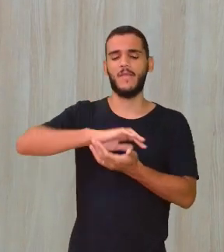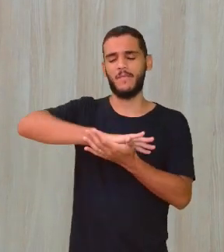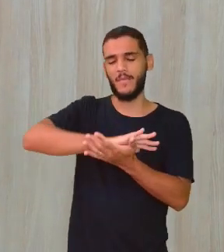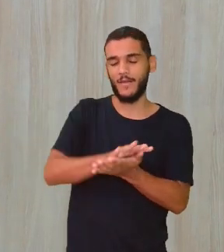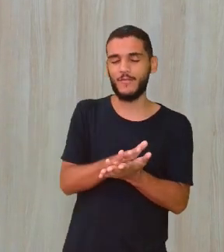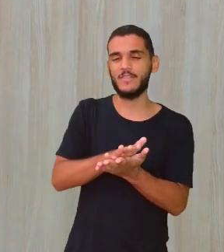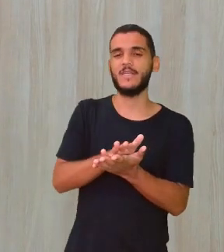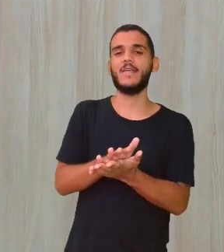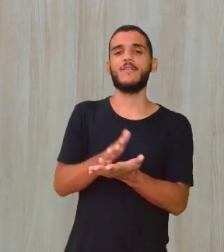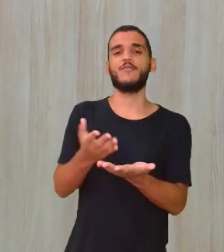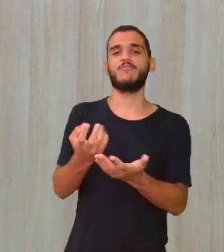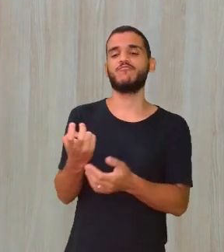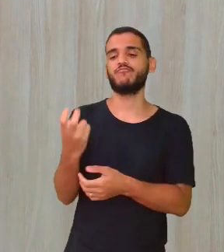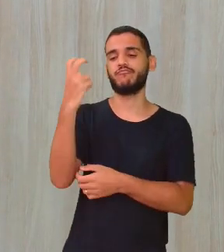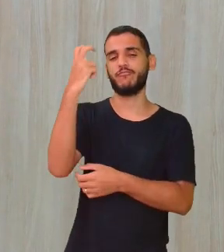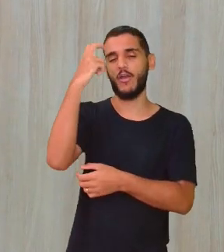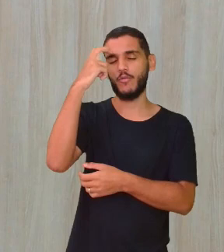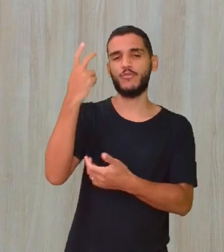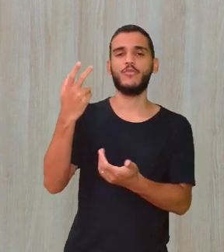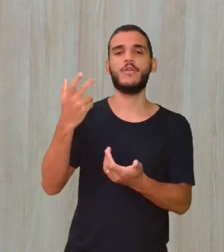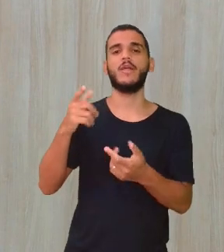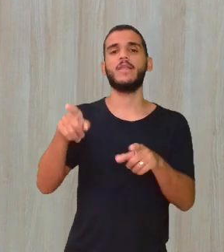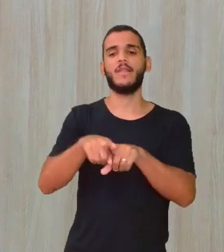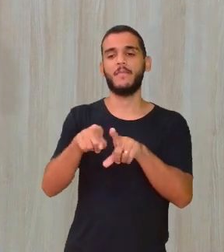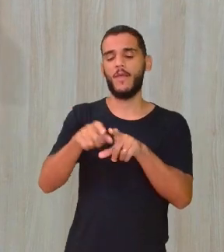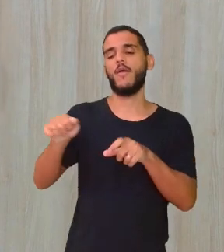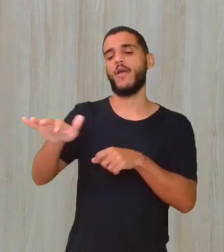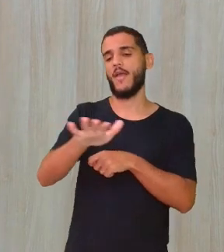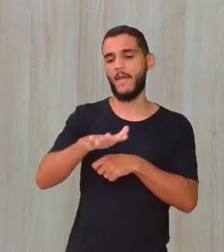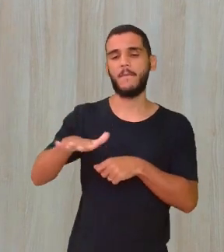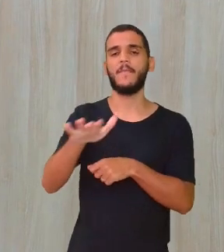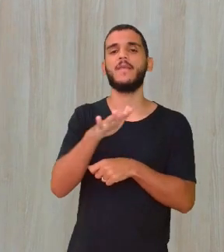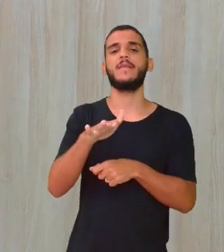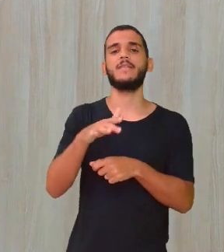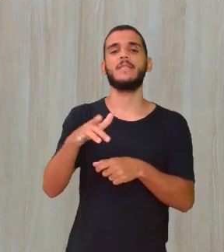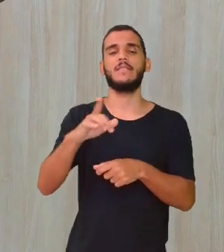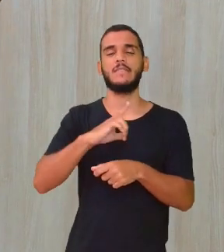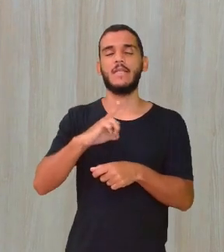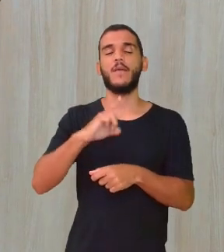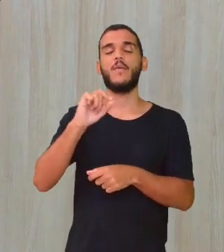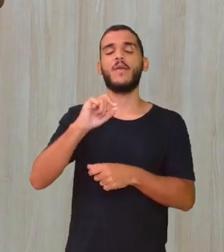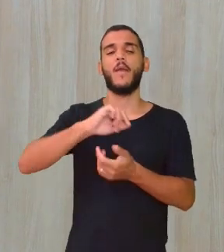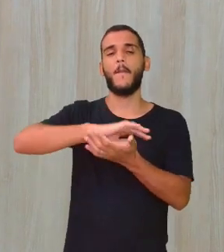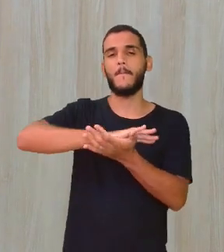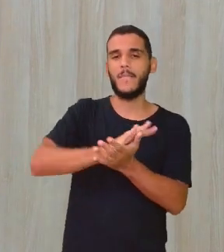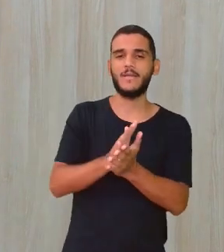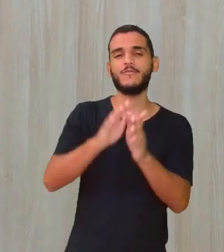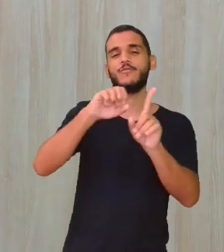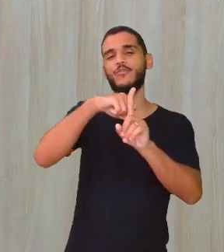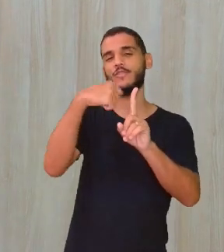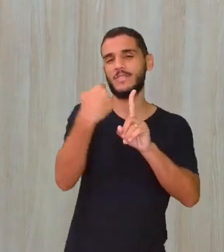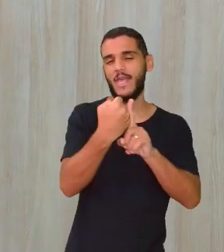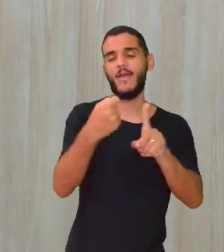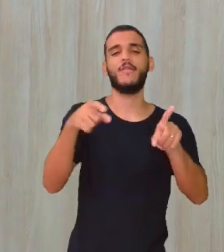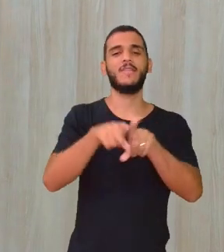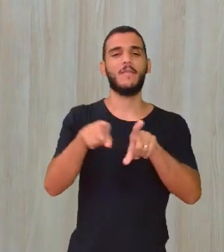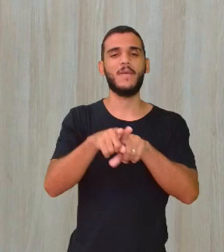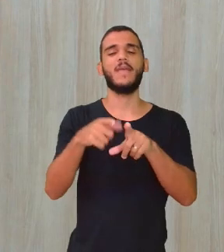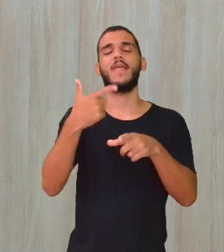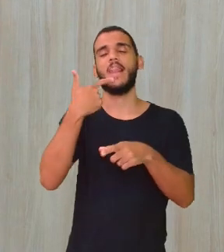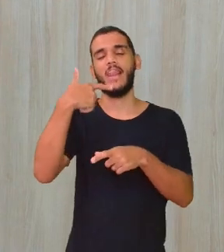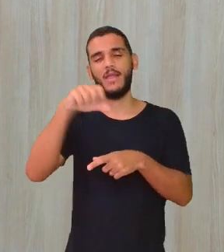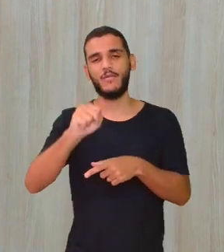periférico. Então, esse ambiente periférico te gera um preconceito social. E aí vai gerar um preconceito linguístico, porque é uma